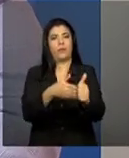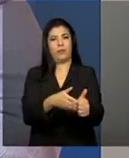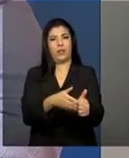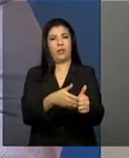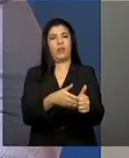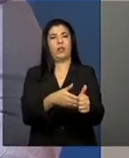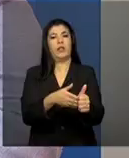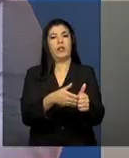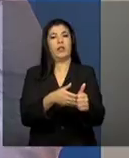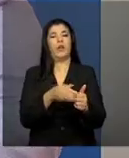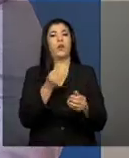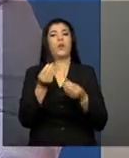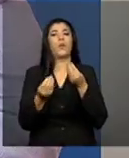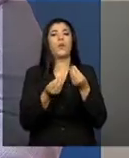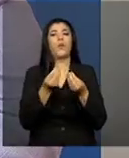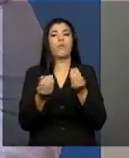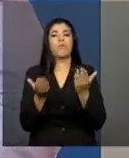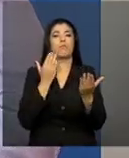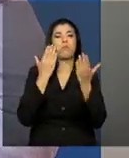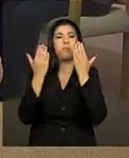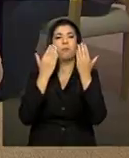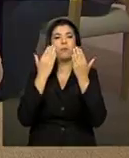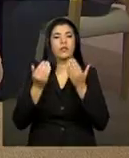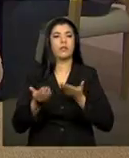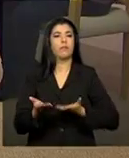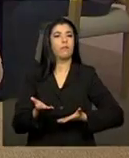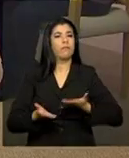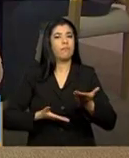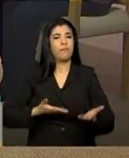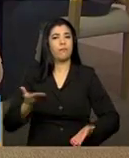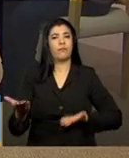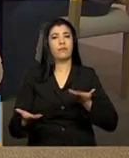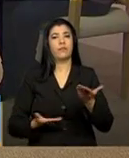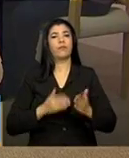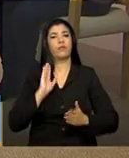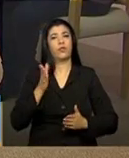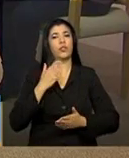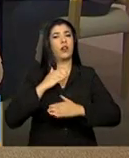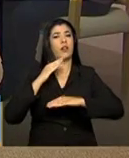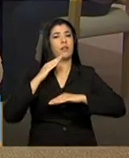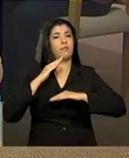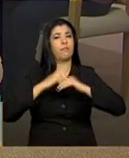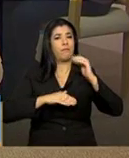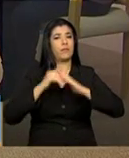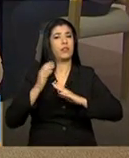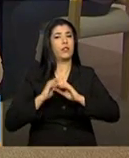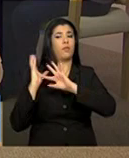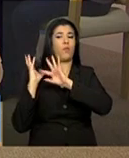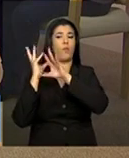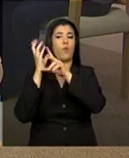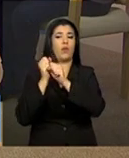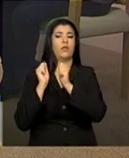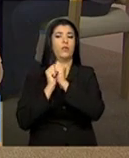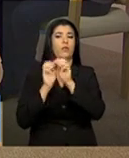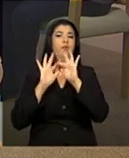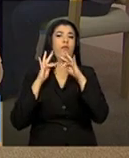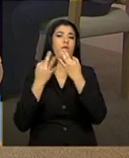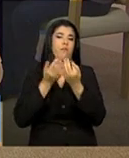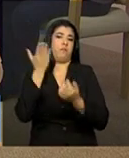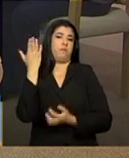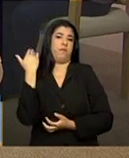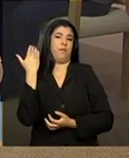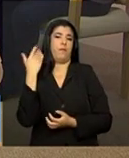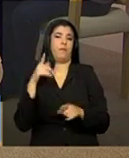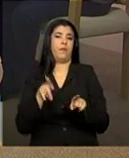tratativas, né, as mediações construídas pelos profissionais, juntamente com aquela família, no sentido